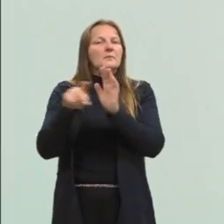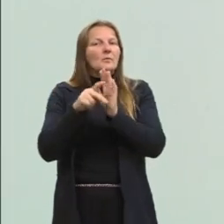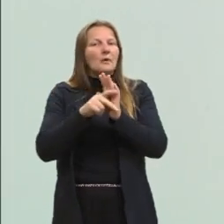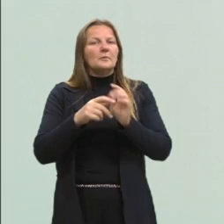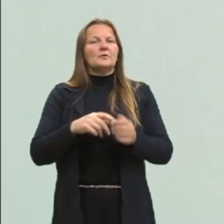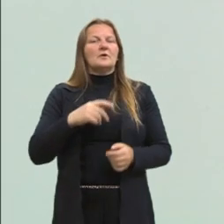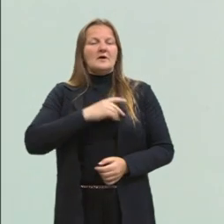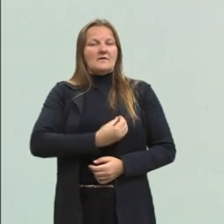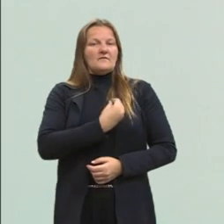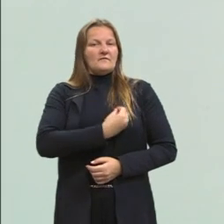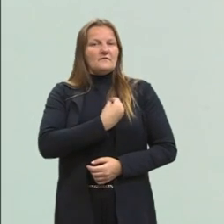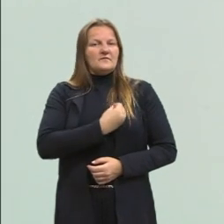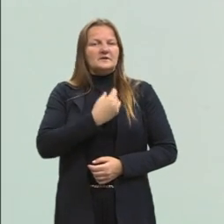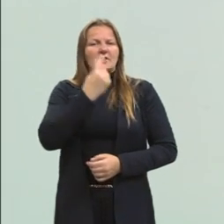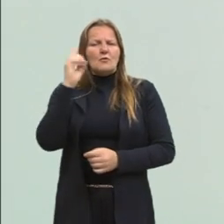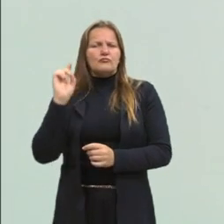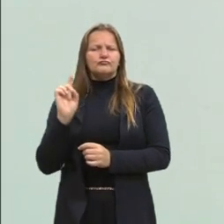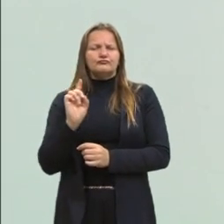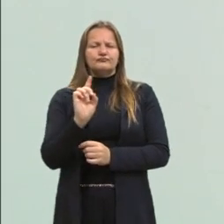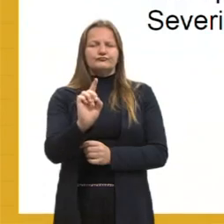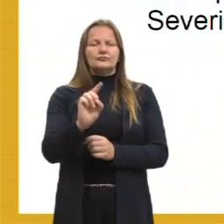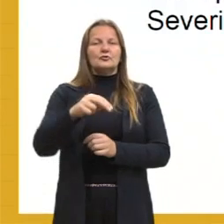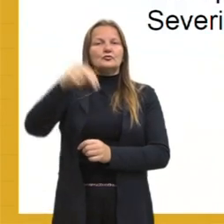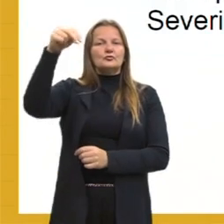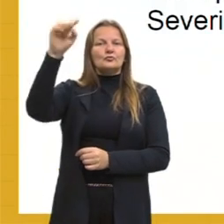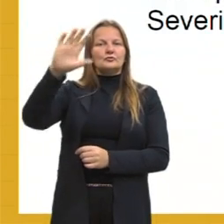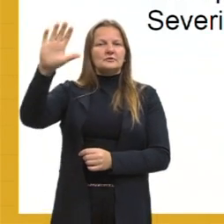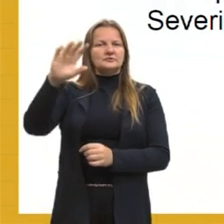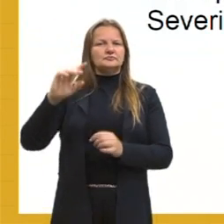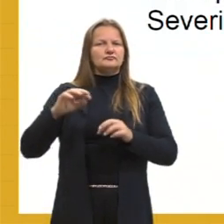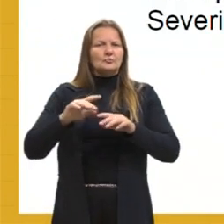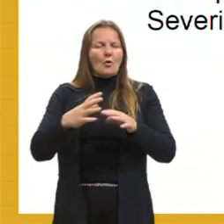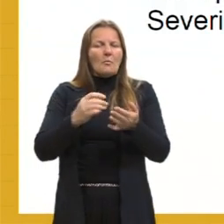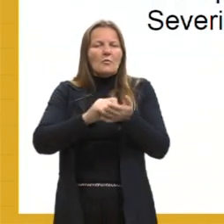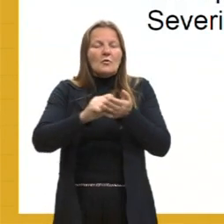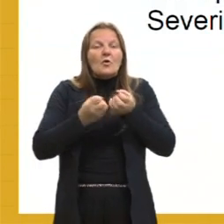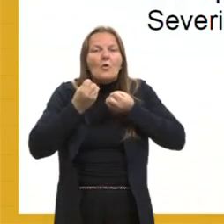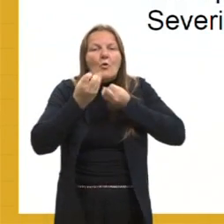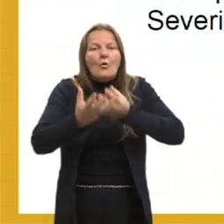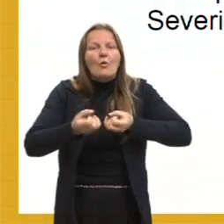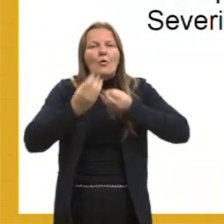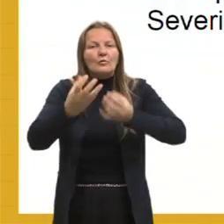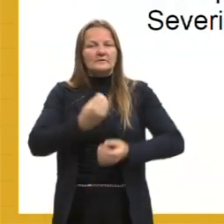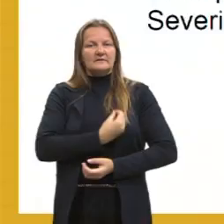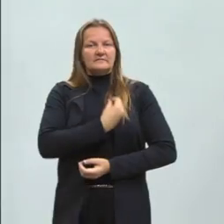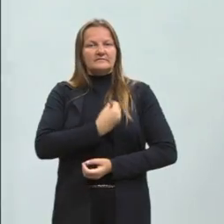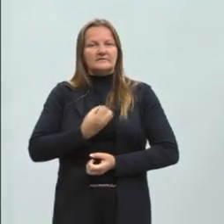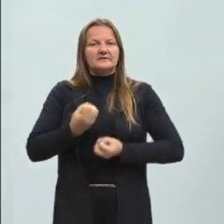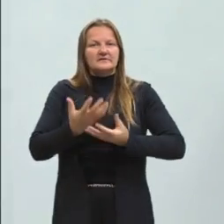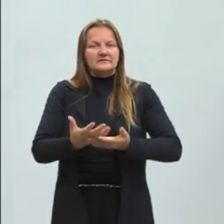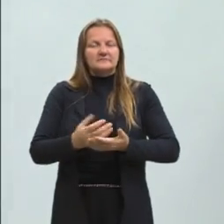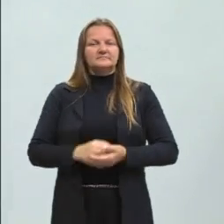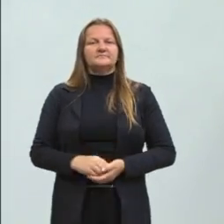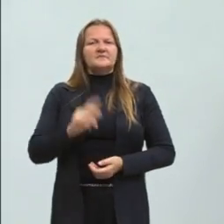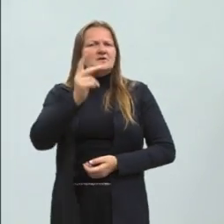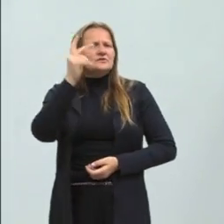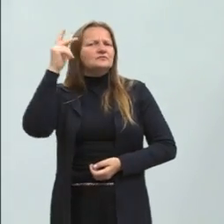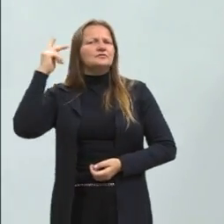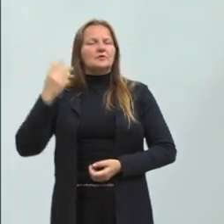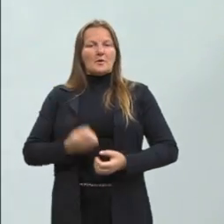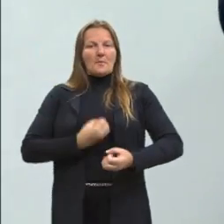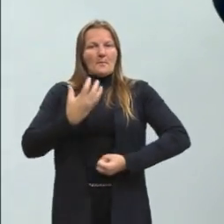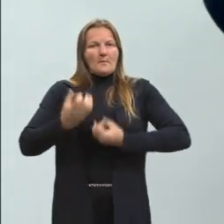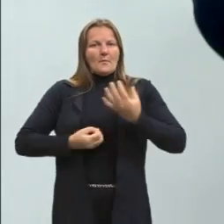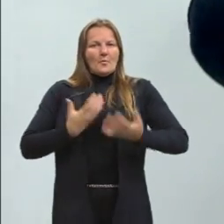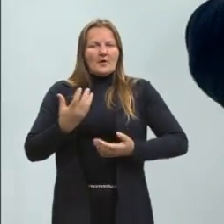vida do retirante nordestino. E é muito interessante, assim, como ele utiliza, né, esse, é um poema